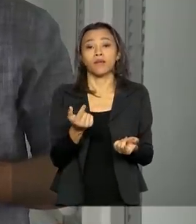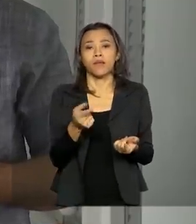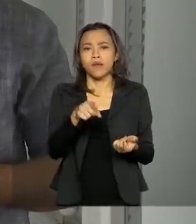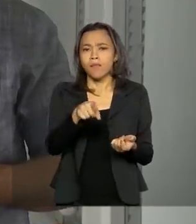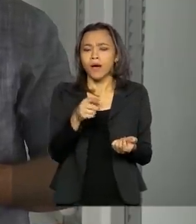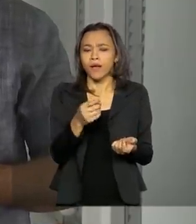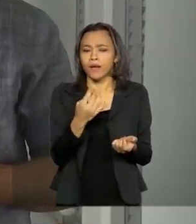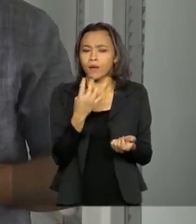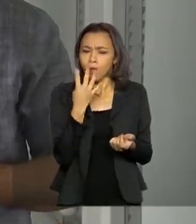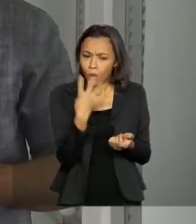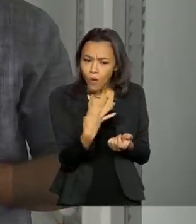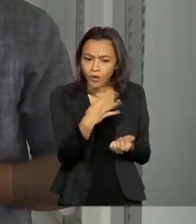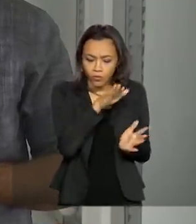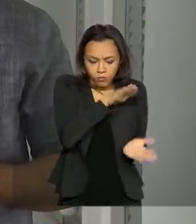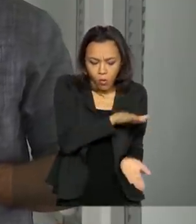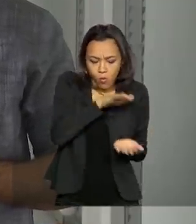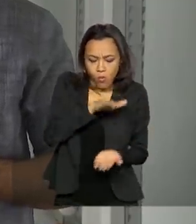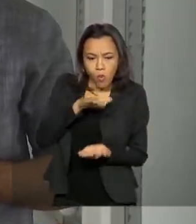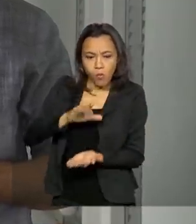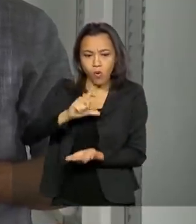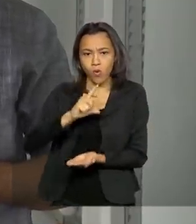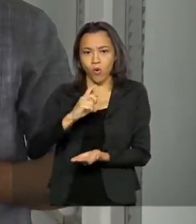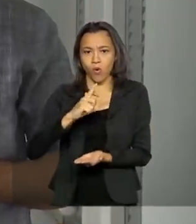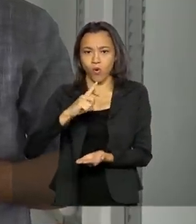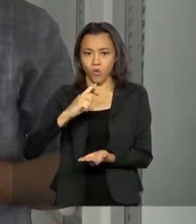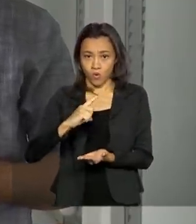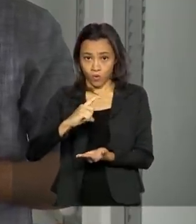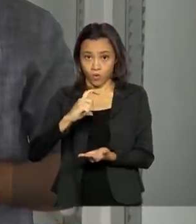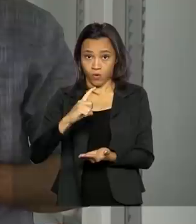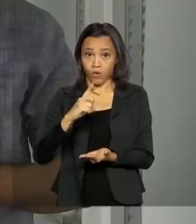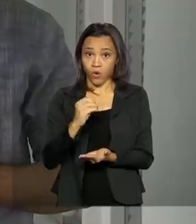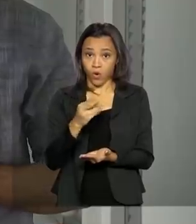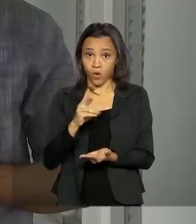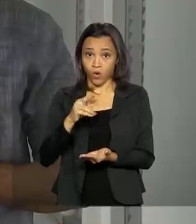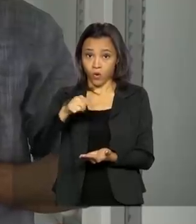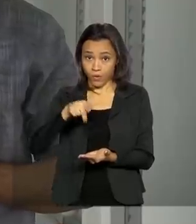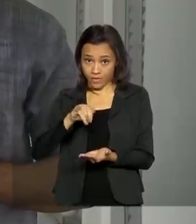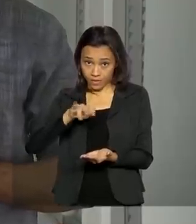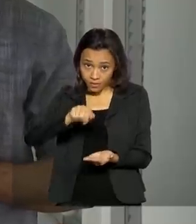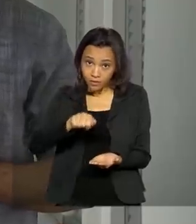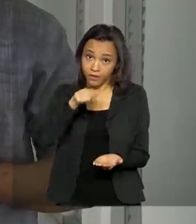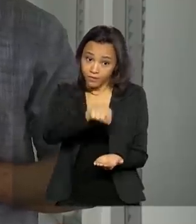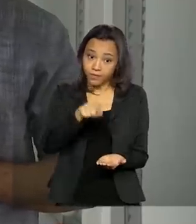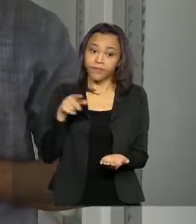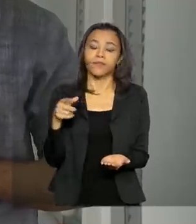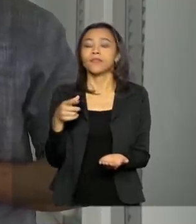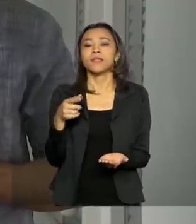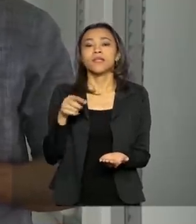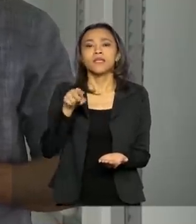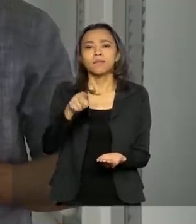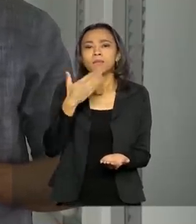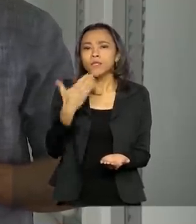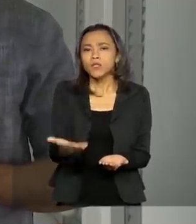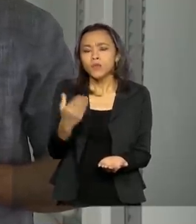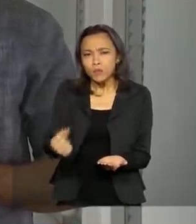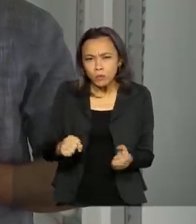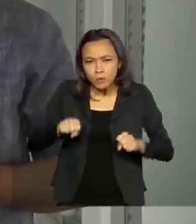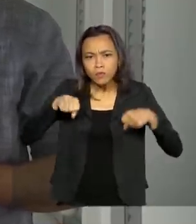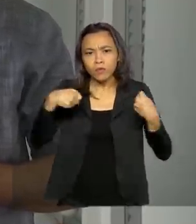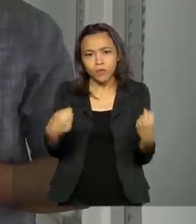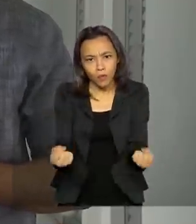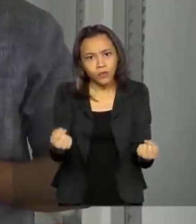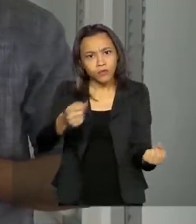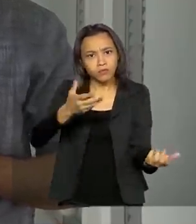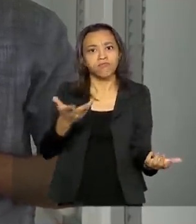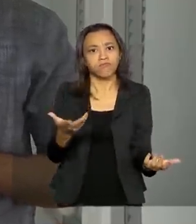para quatro lotes a cada sete dias. A seriedade da situação pediu. O esforço aumentou em